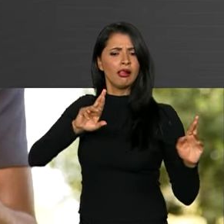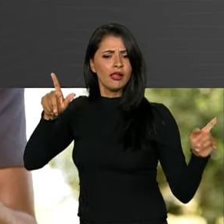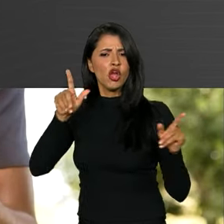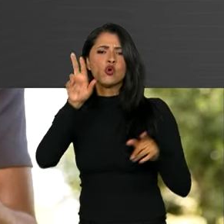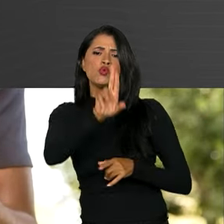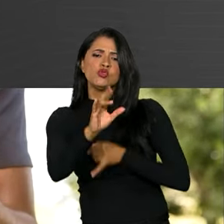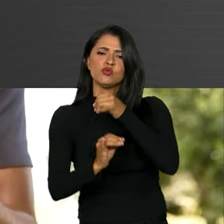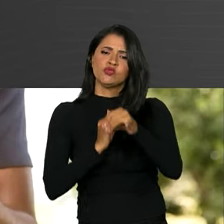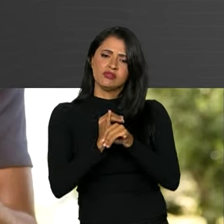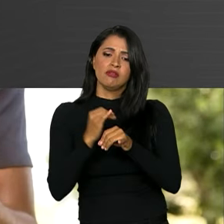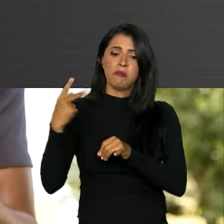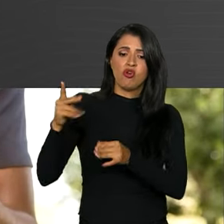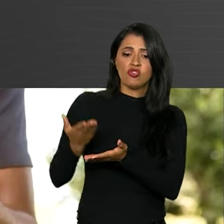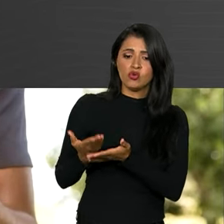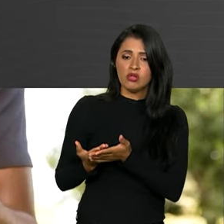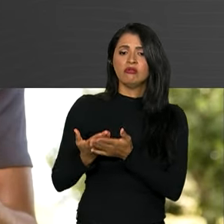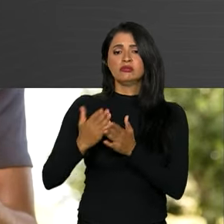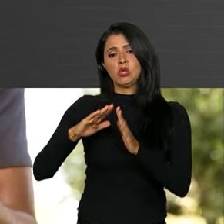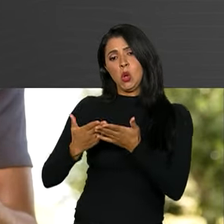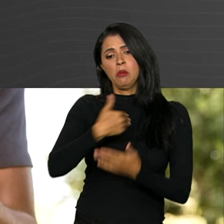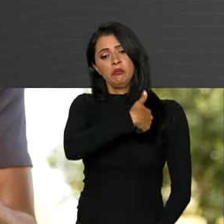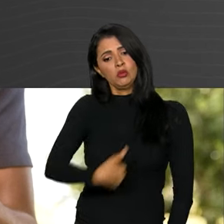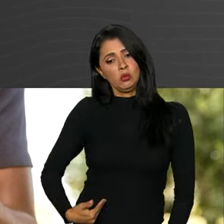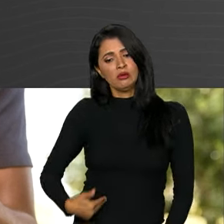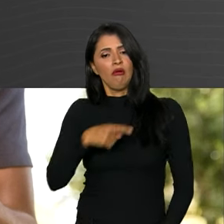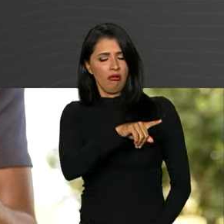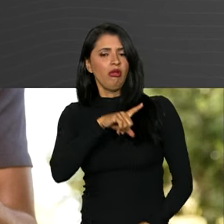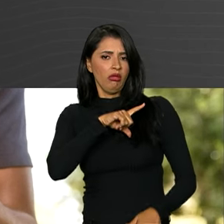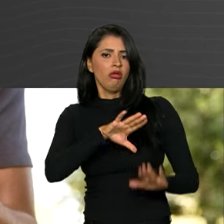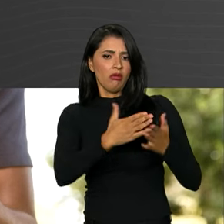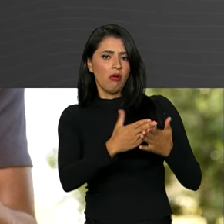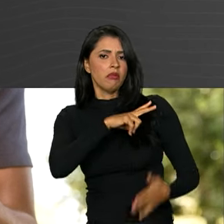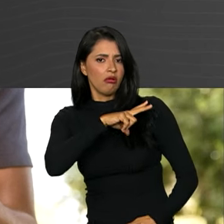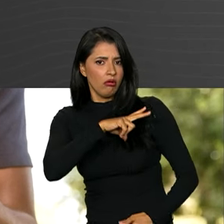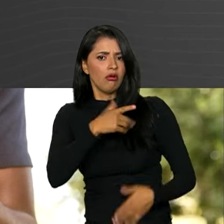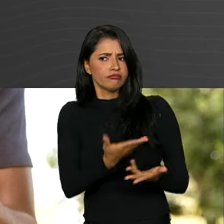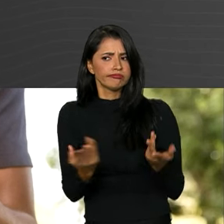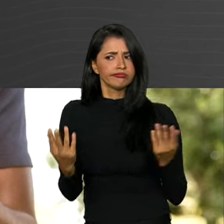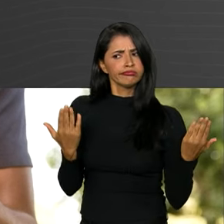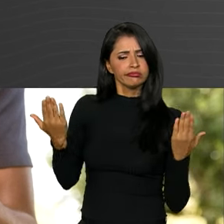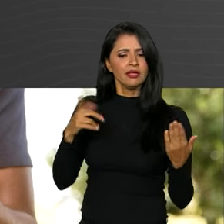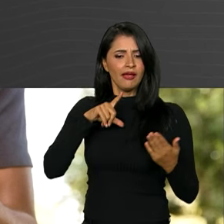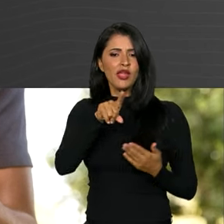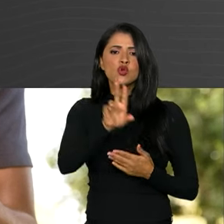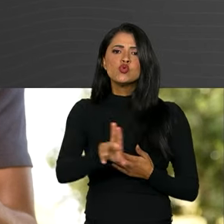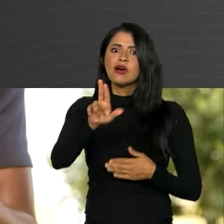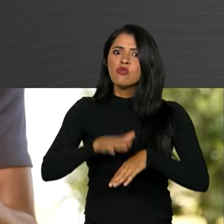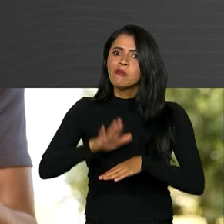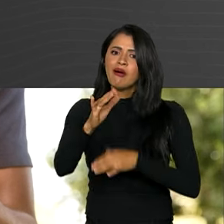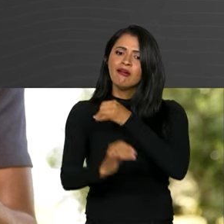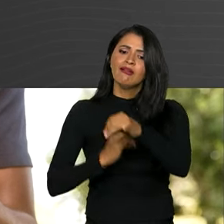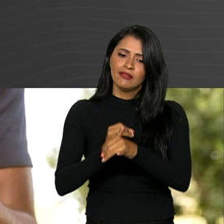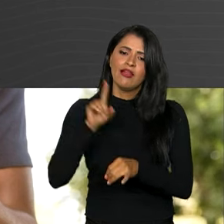o uso da internet por estudantes de escolas públicas e da rede de ensino privada. E o meio mais usado para utilizar a